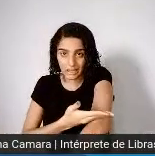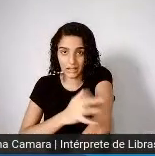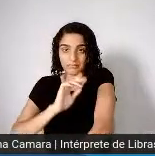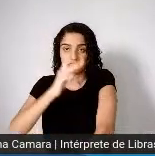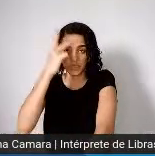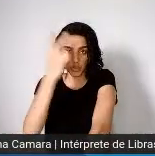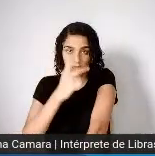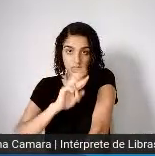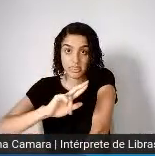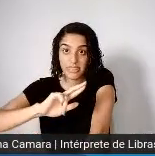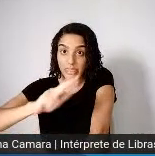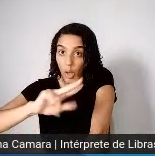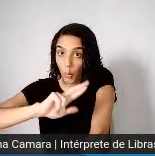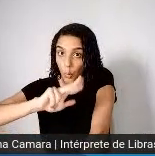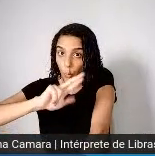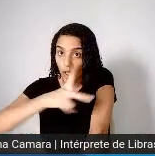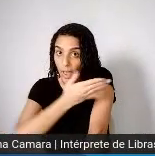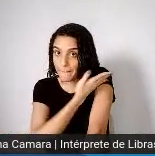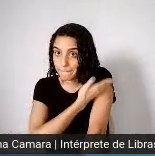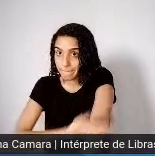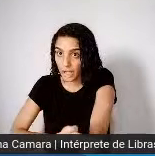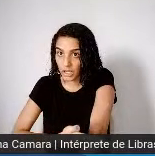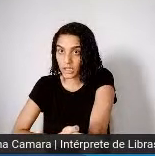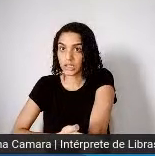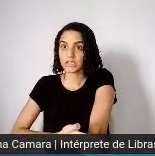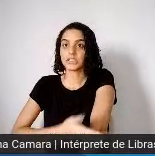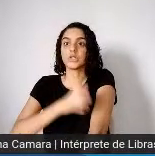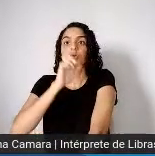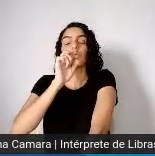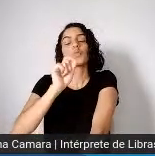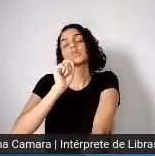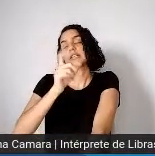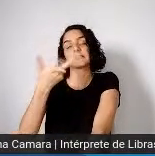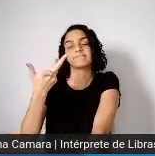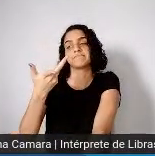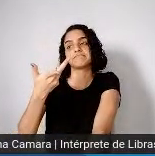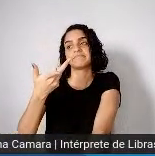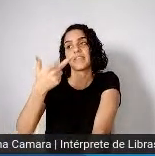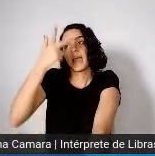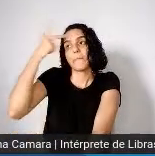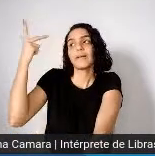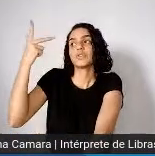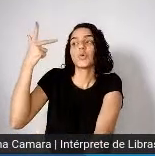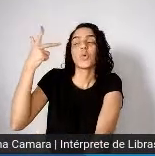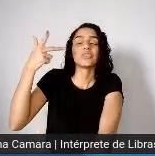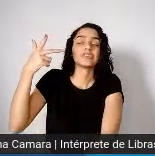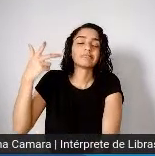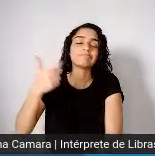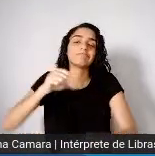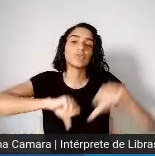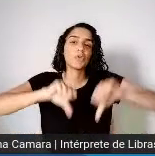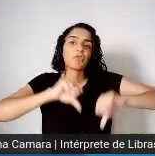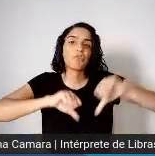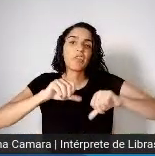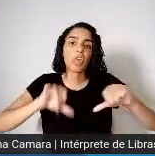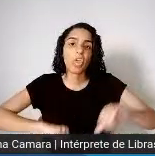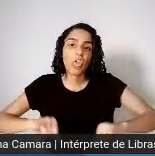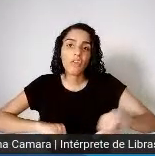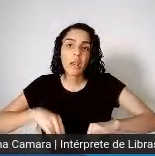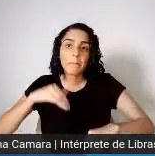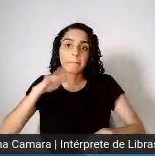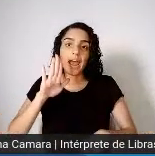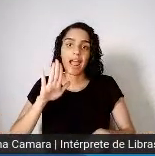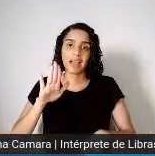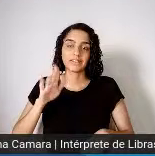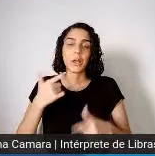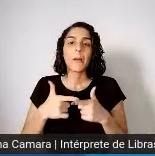com os dados da RAIS. Nós estamos falando aqui de privilegiados, entre aspas, porque são aqueles de carteira assinada. Não estou falando